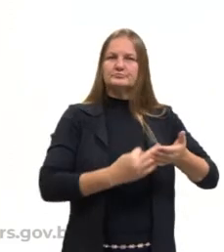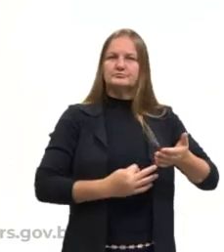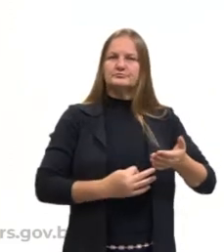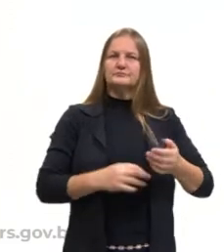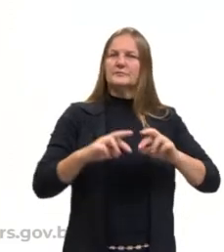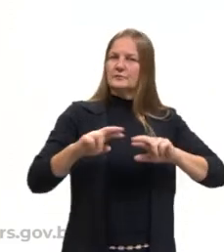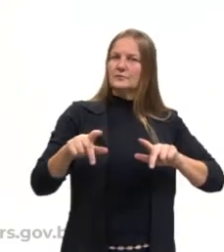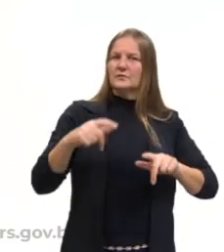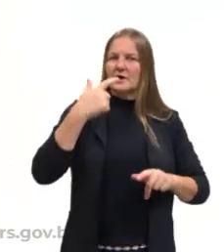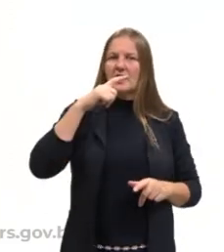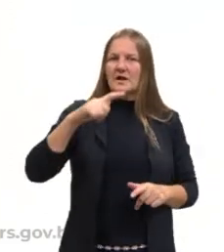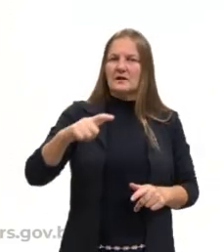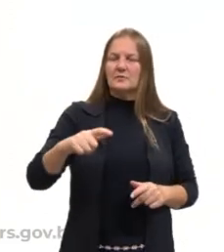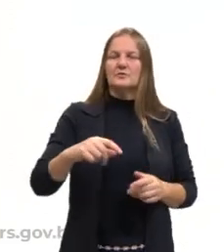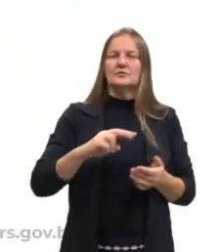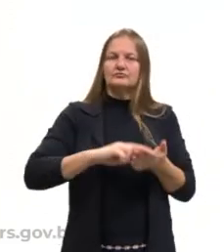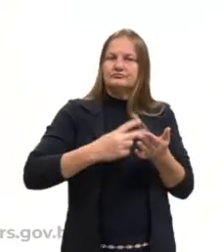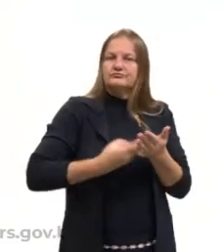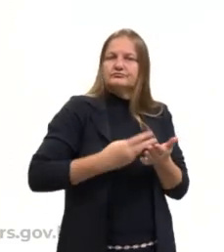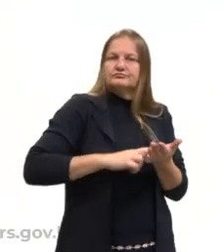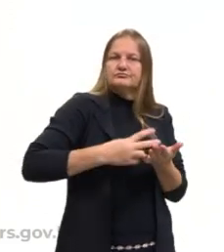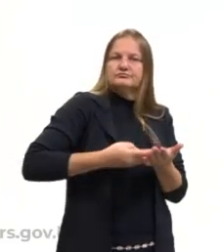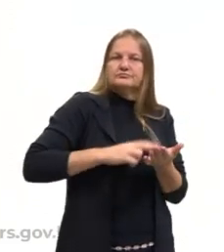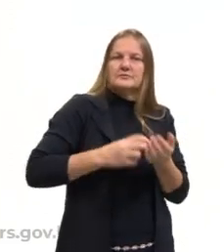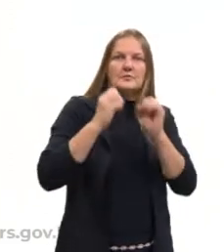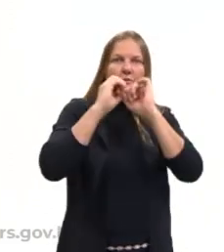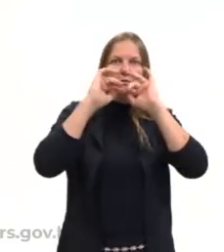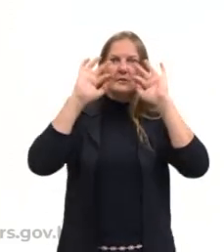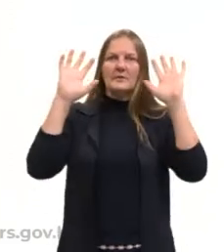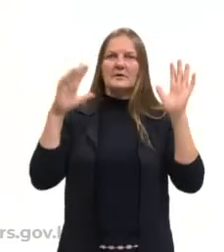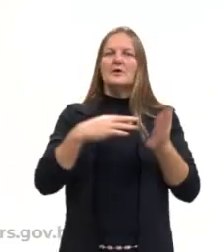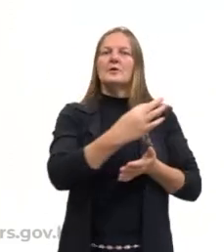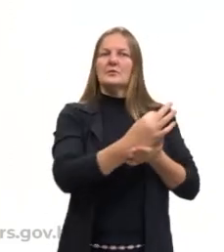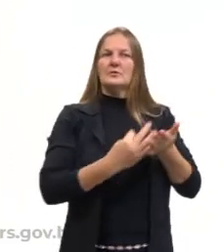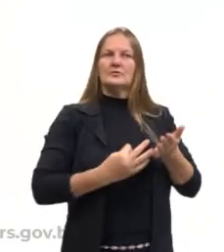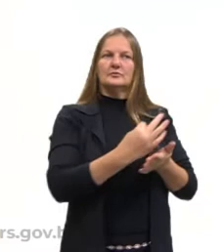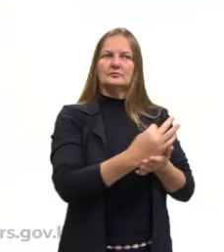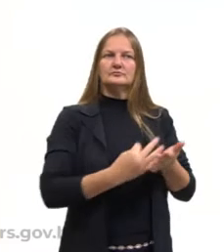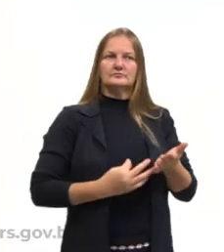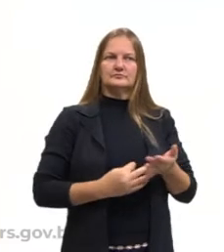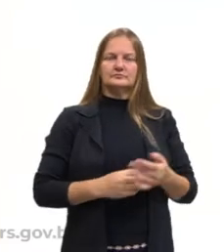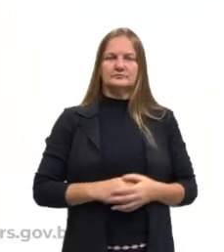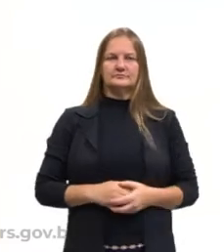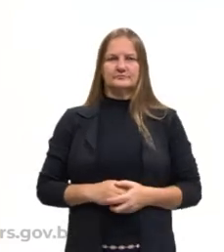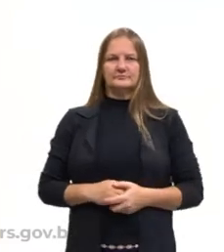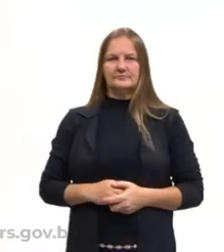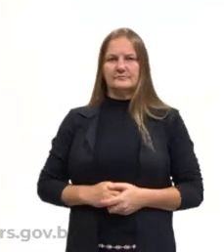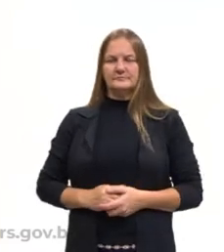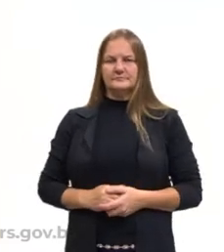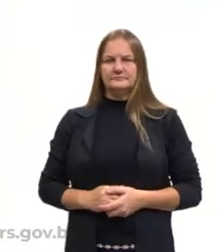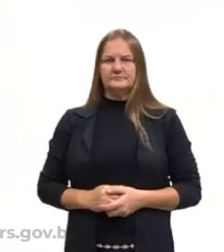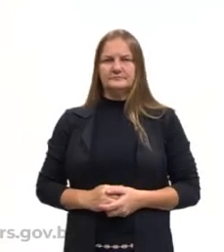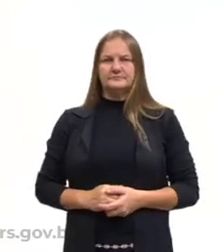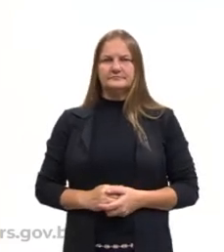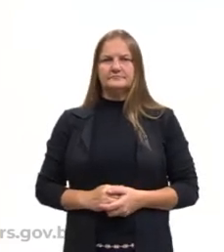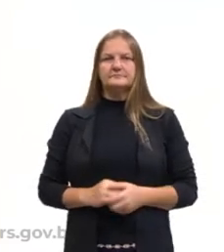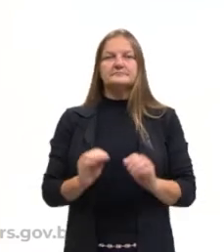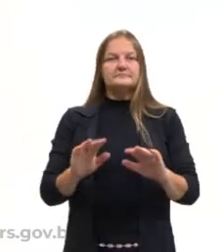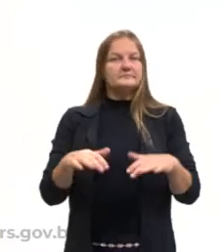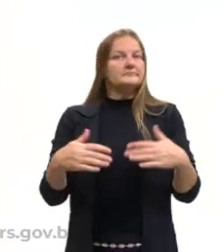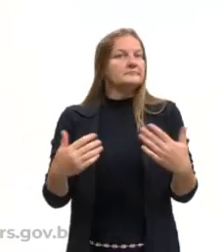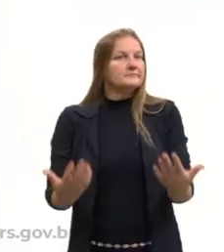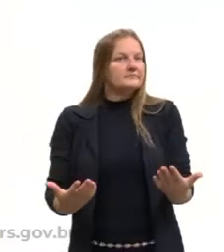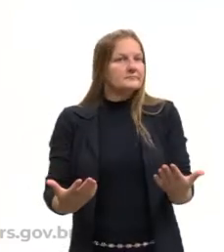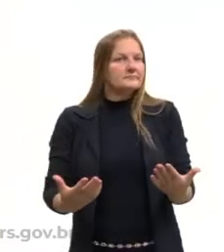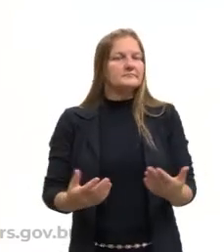para a tradução, para a compreensão do texto. Então, dessa maneira,